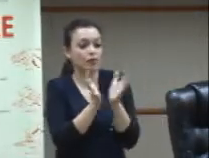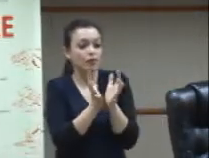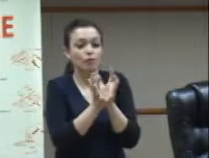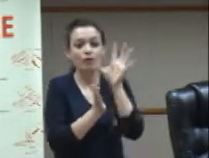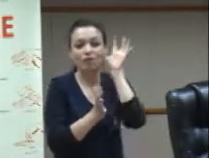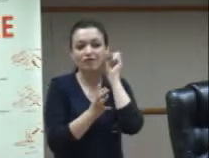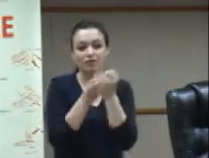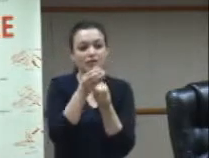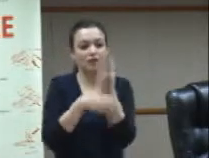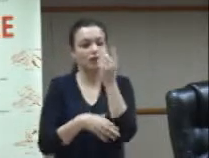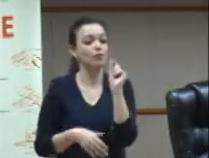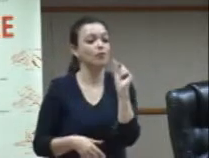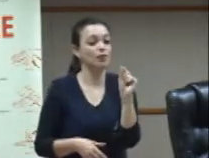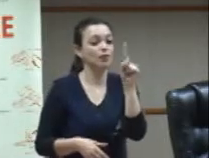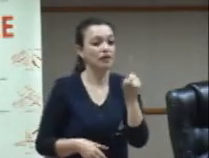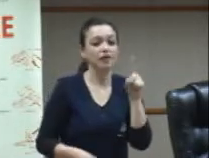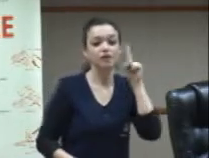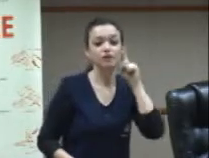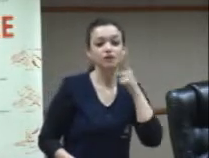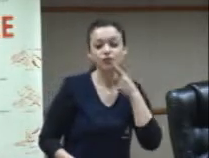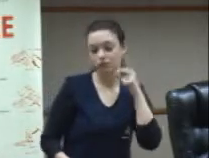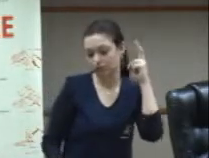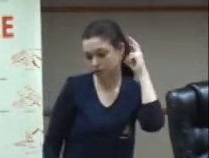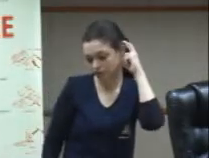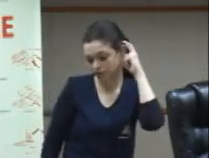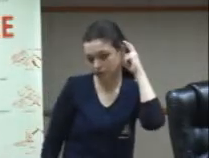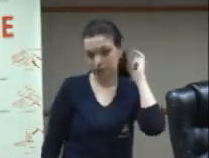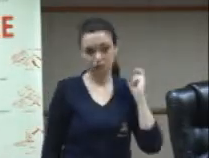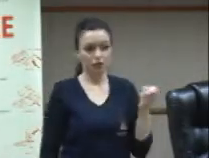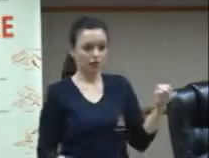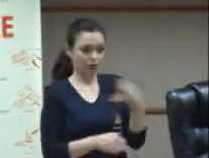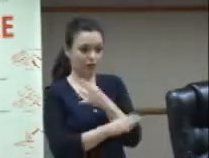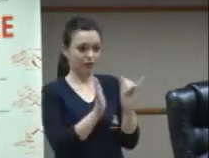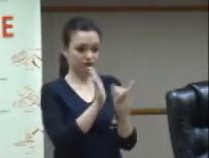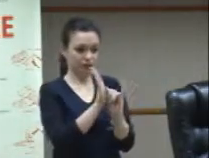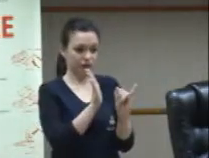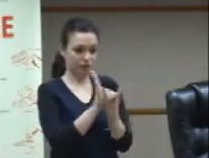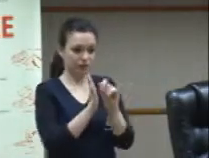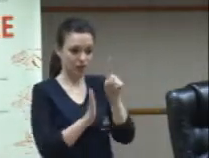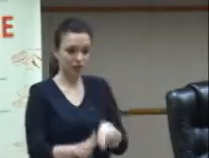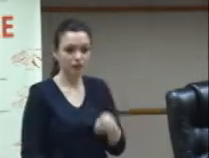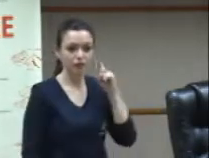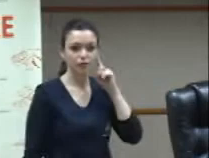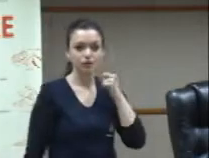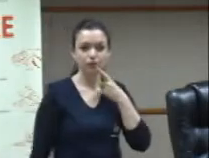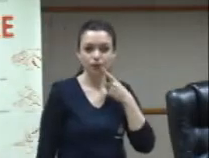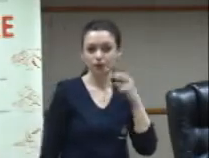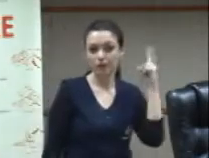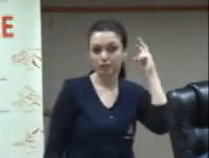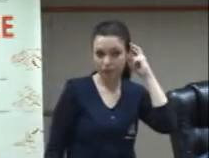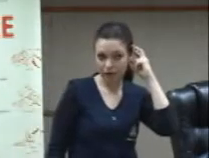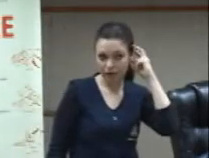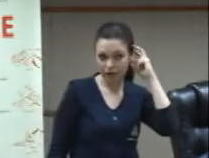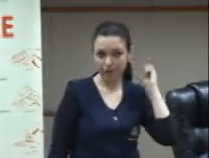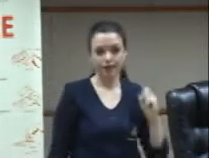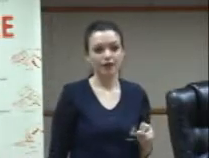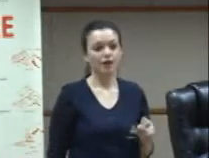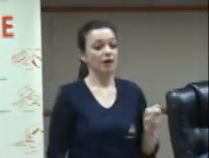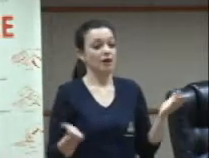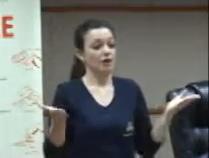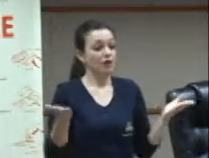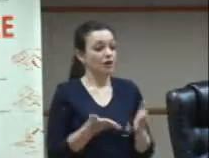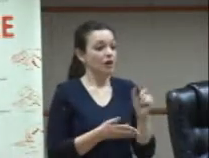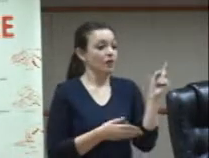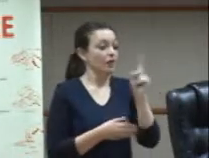criando que são os surdos implantados né que são os surdos que estão tendo na verdade não uma